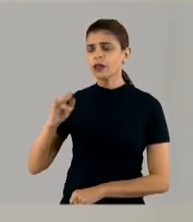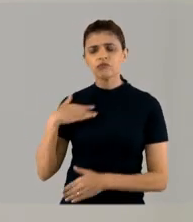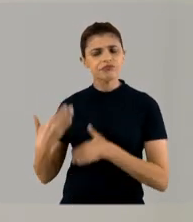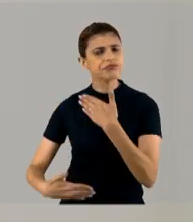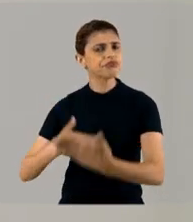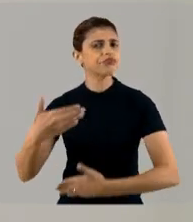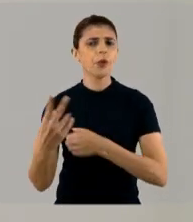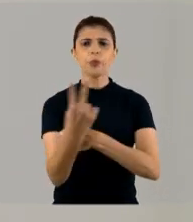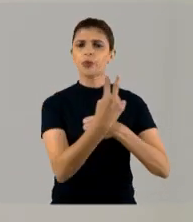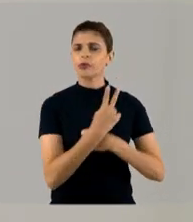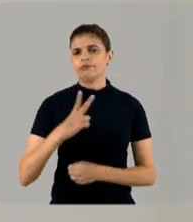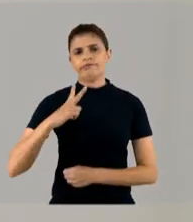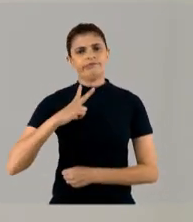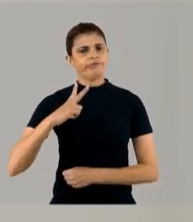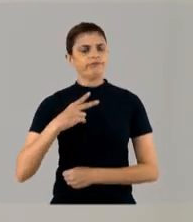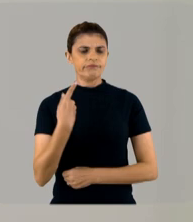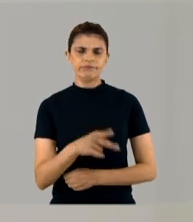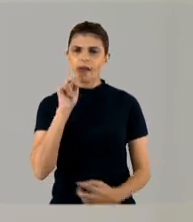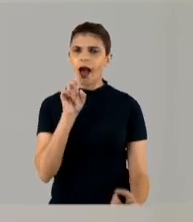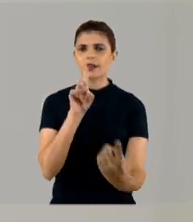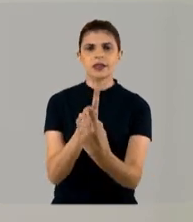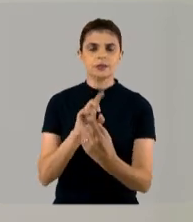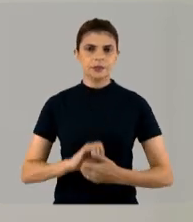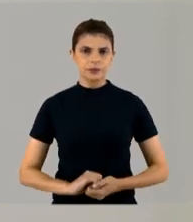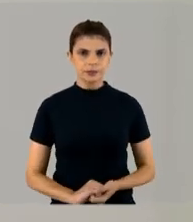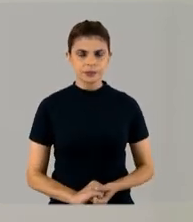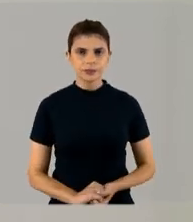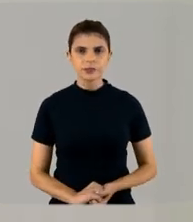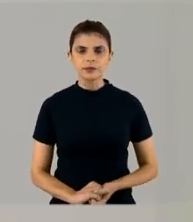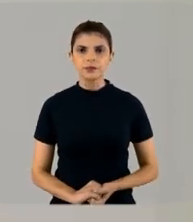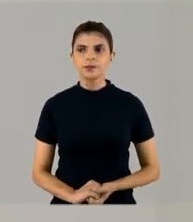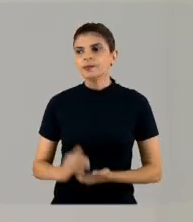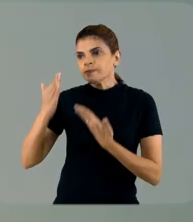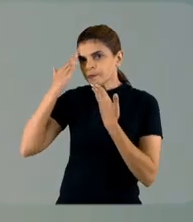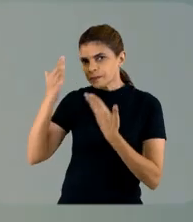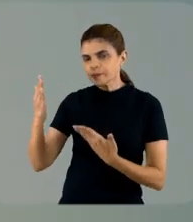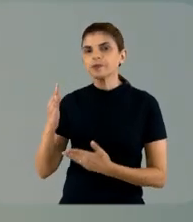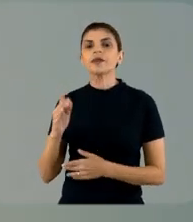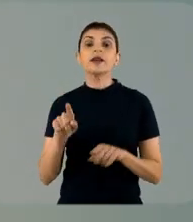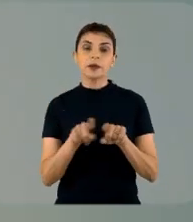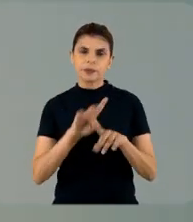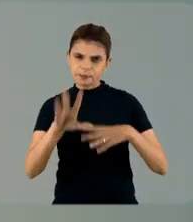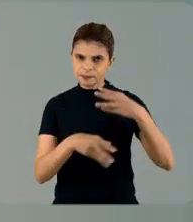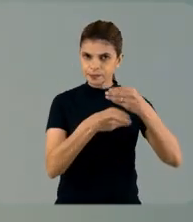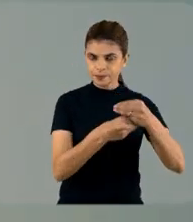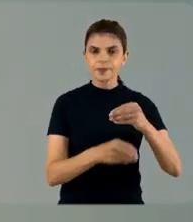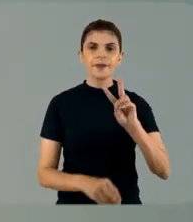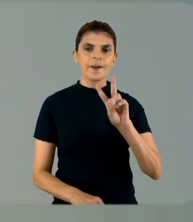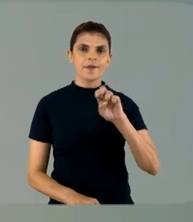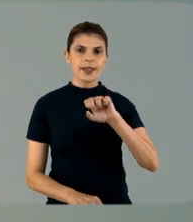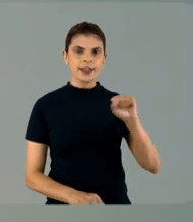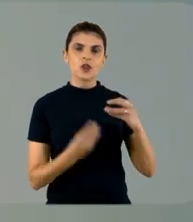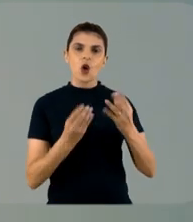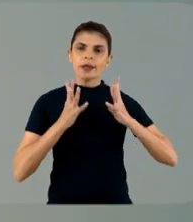de proteção necessários para esse tipo de atendimento. Obrigada, Roseli. Vanessa, você quer comentar em relação